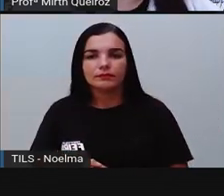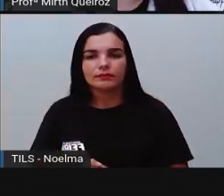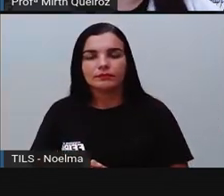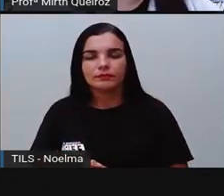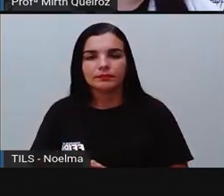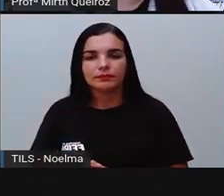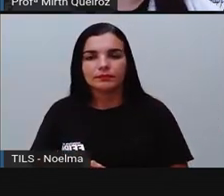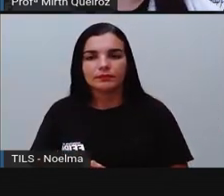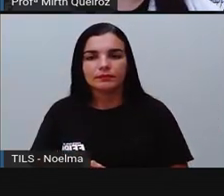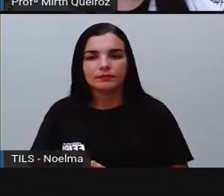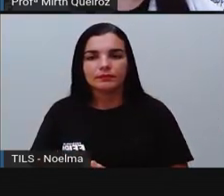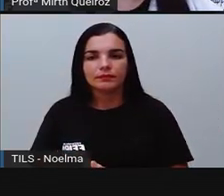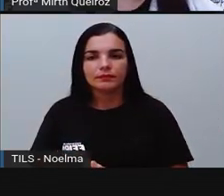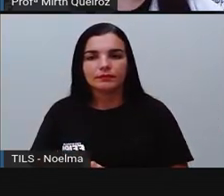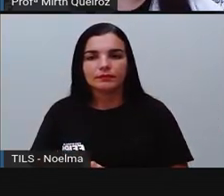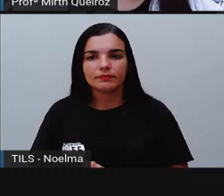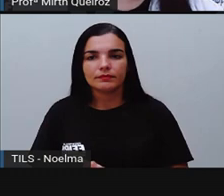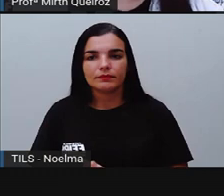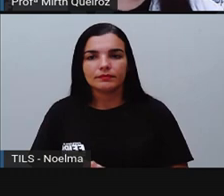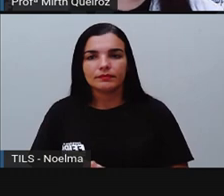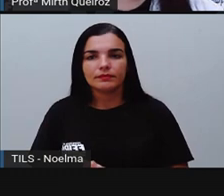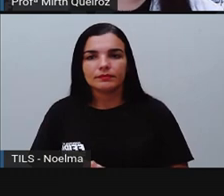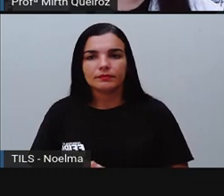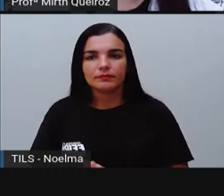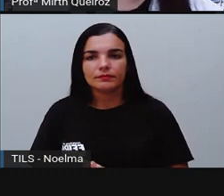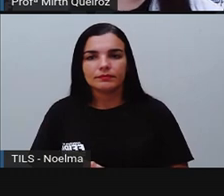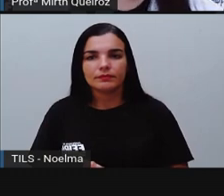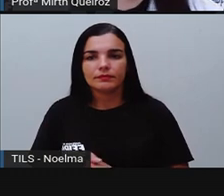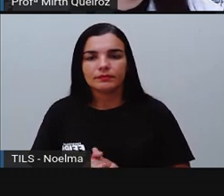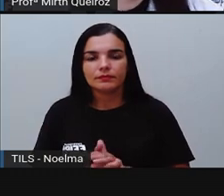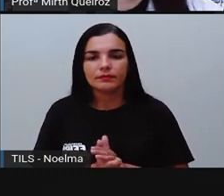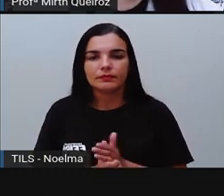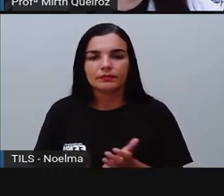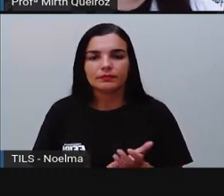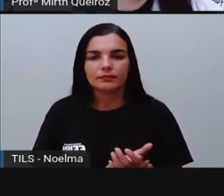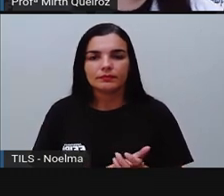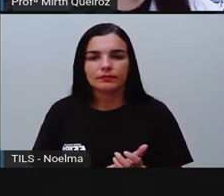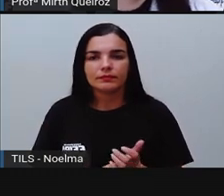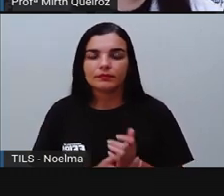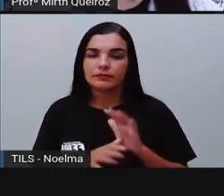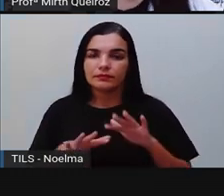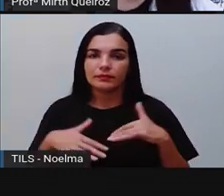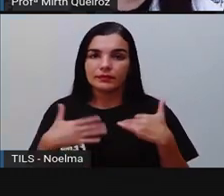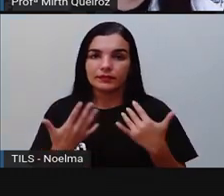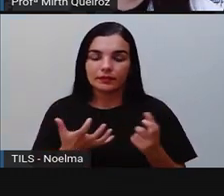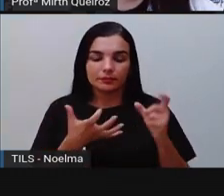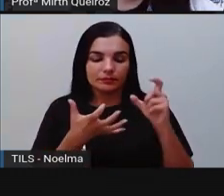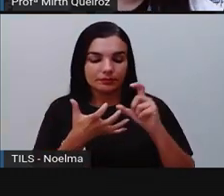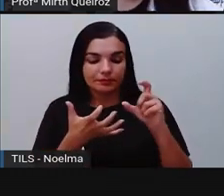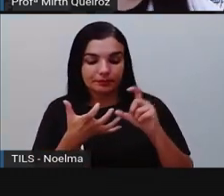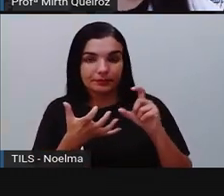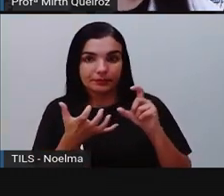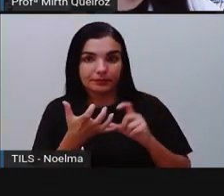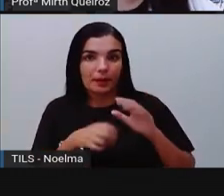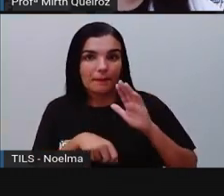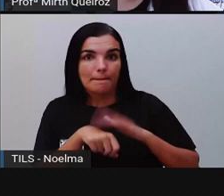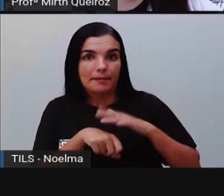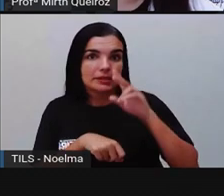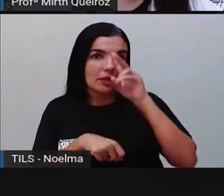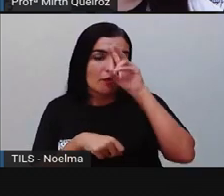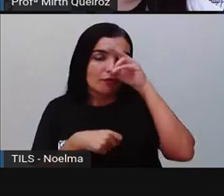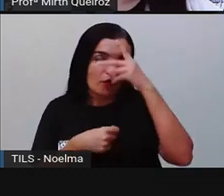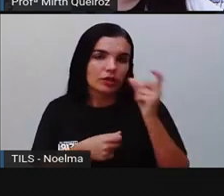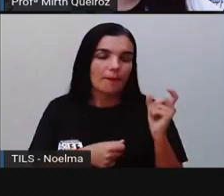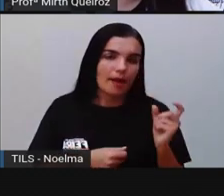O pé é mais forte. Então, essa sílaba mais forte da palavra é a sílaba tônica. Então, sílaba